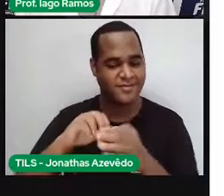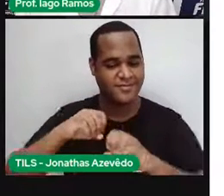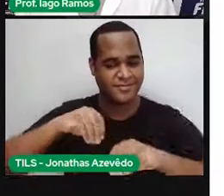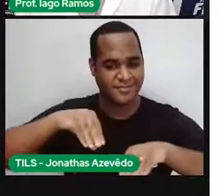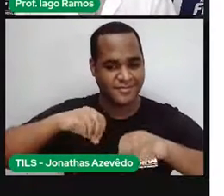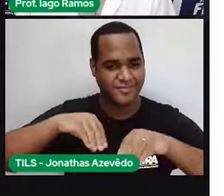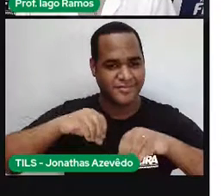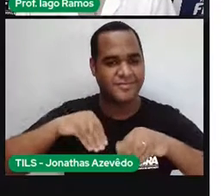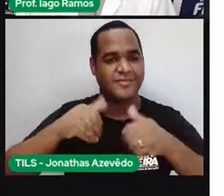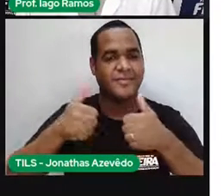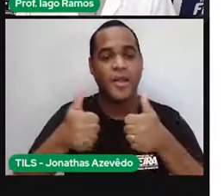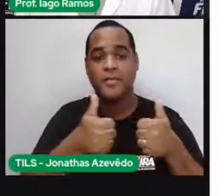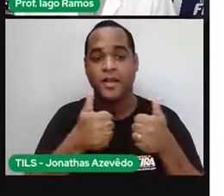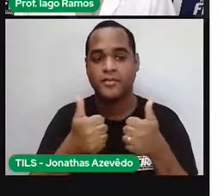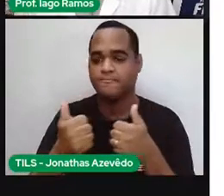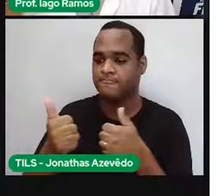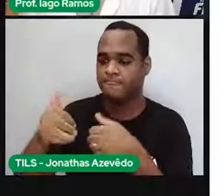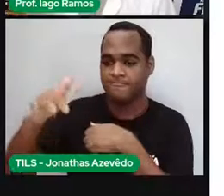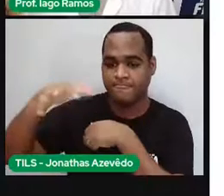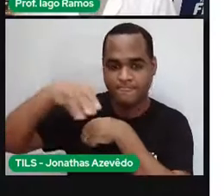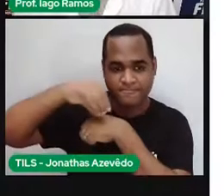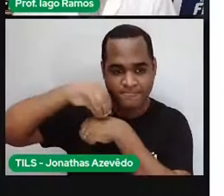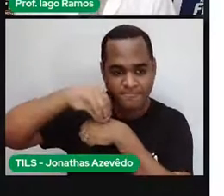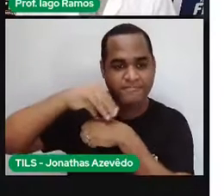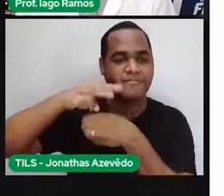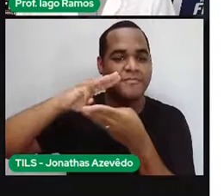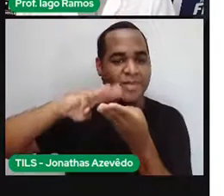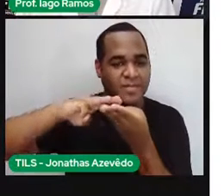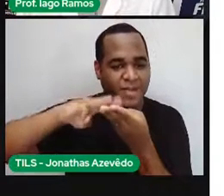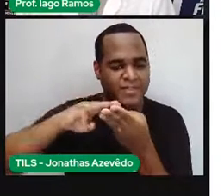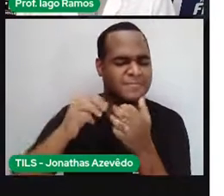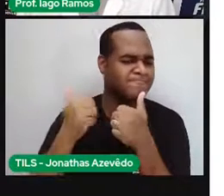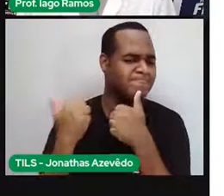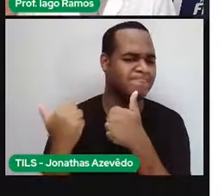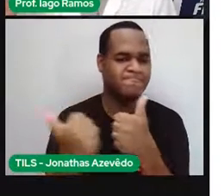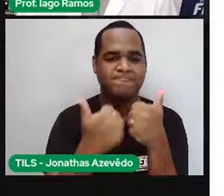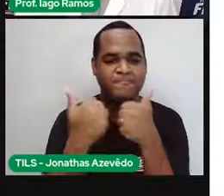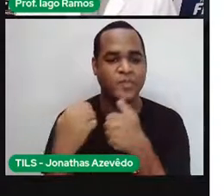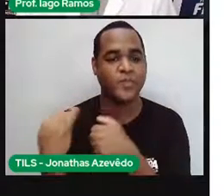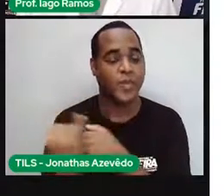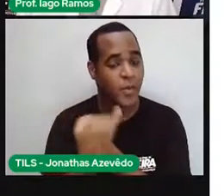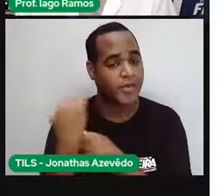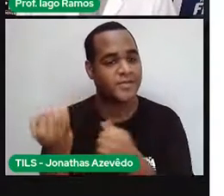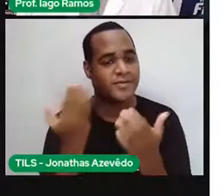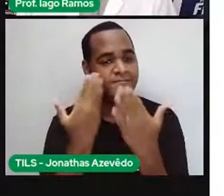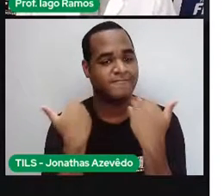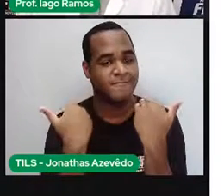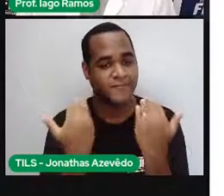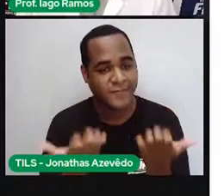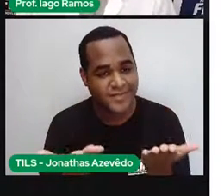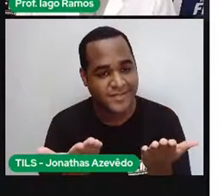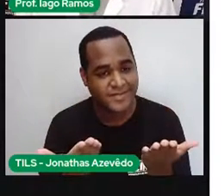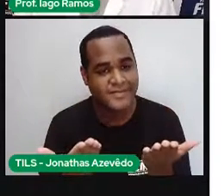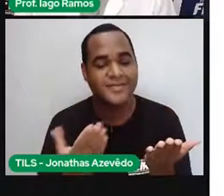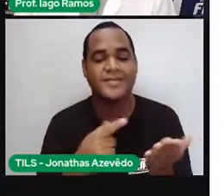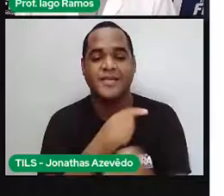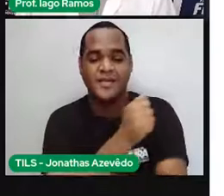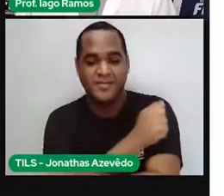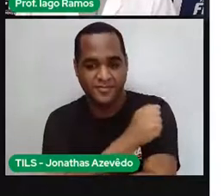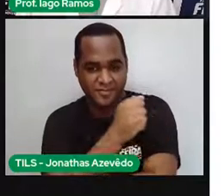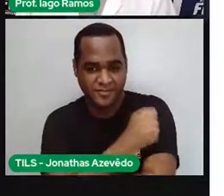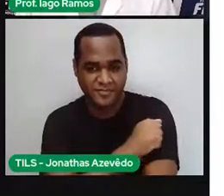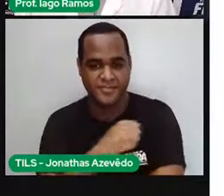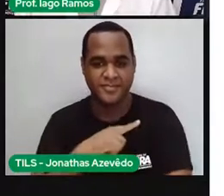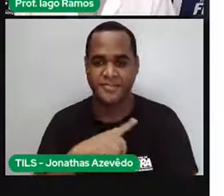trazendo aí a matemática da melhor maneira possível para você, querido estudante, aqui, né,